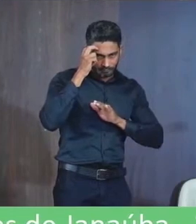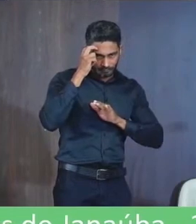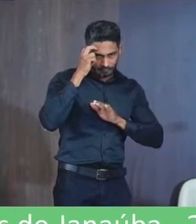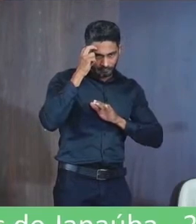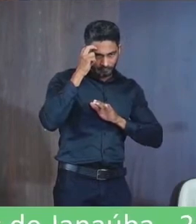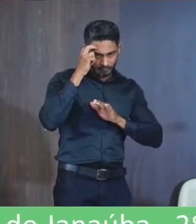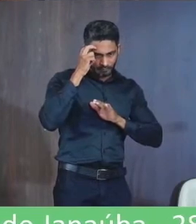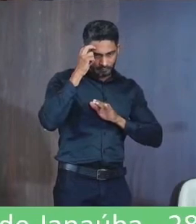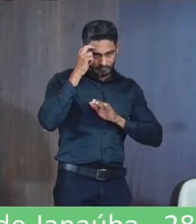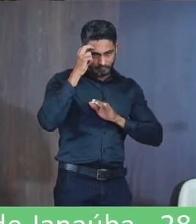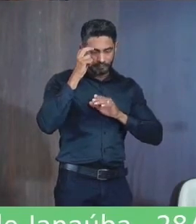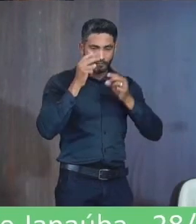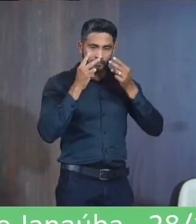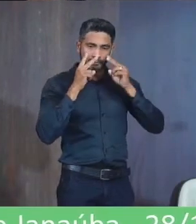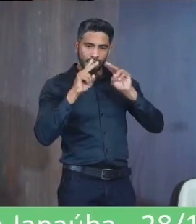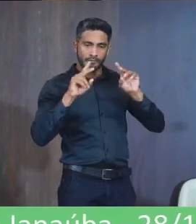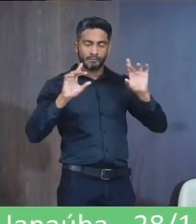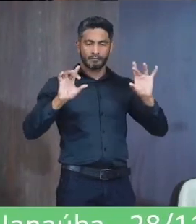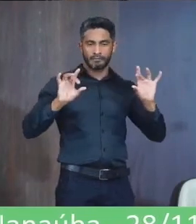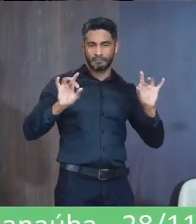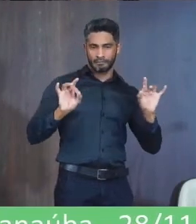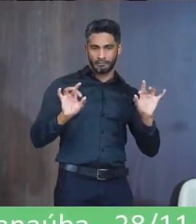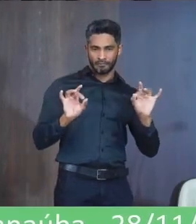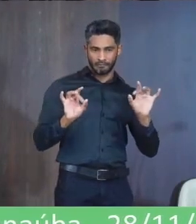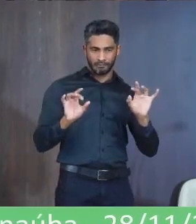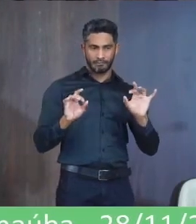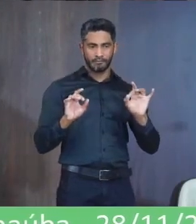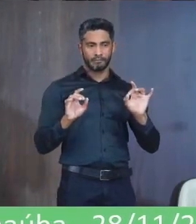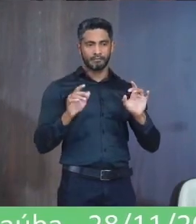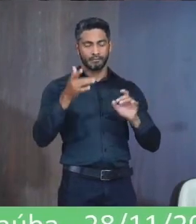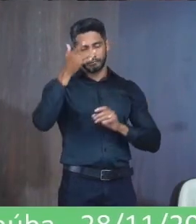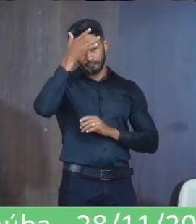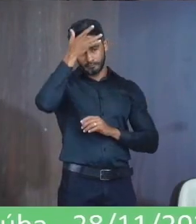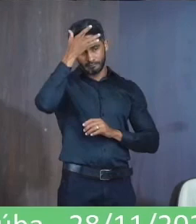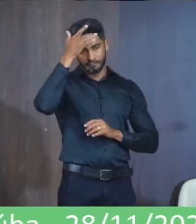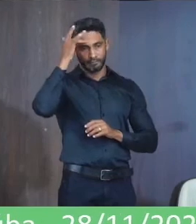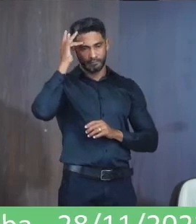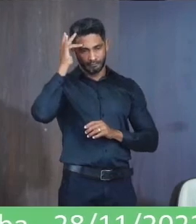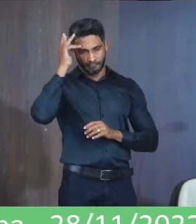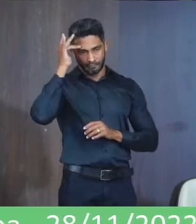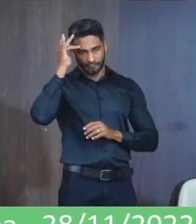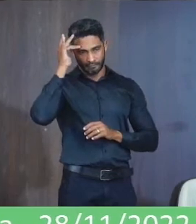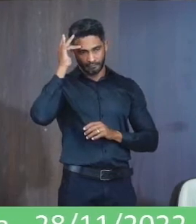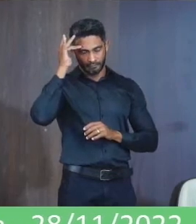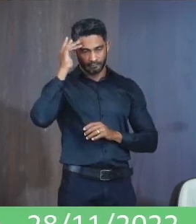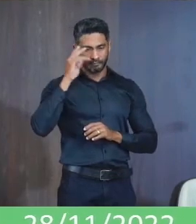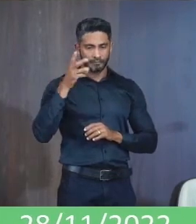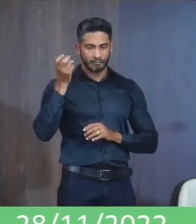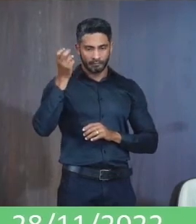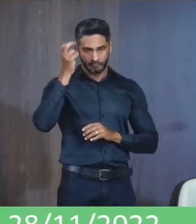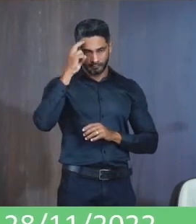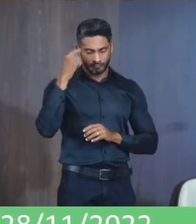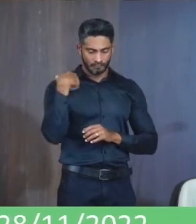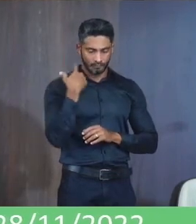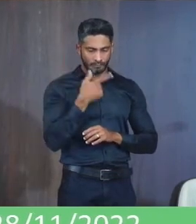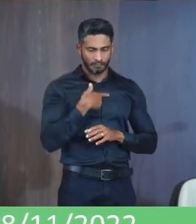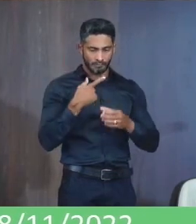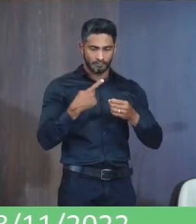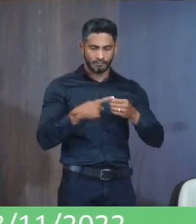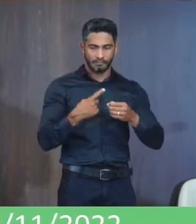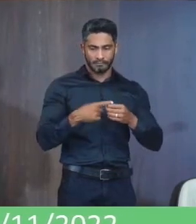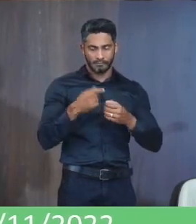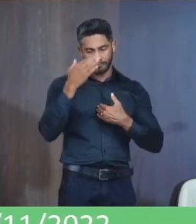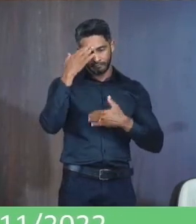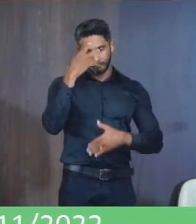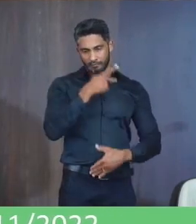Um olhar especial Mais As pessoas No Tâmite da cultura Da nossa cidade Obrigado